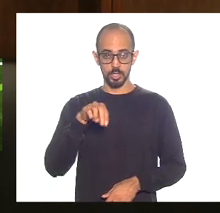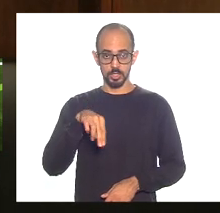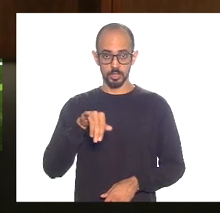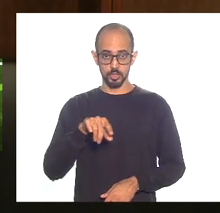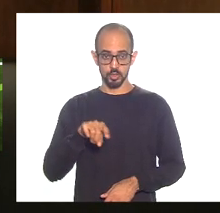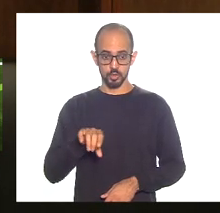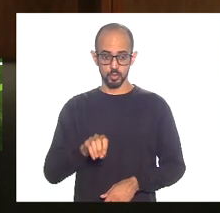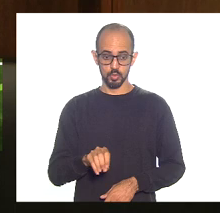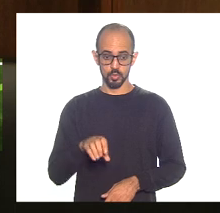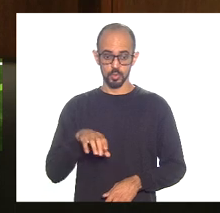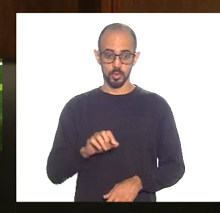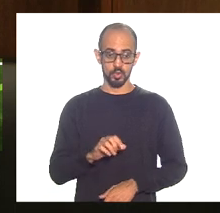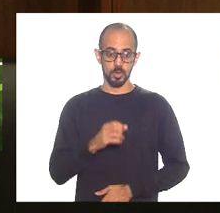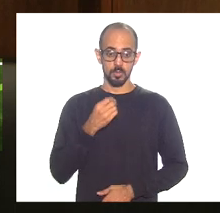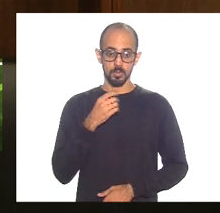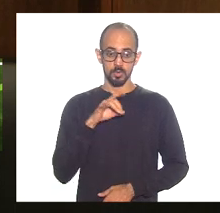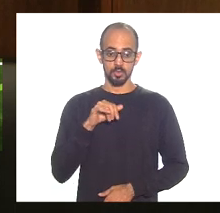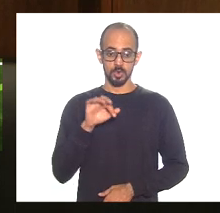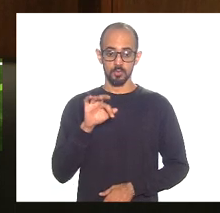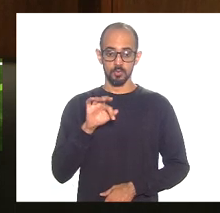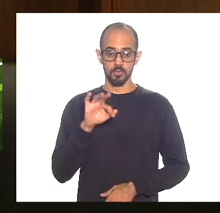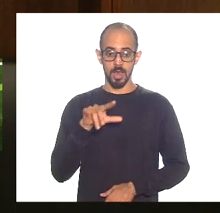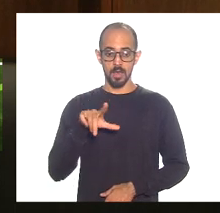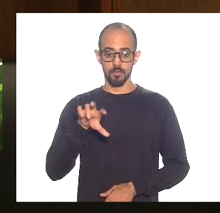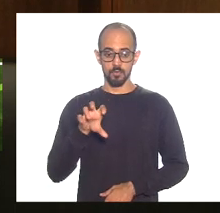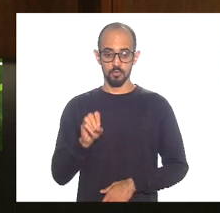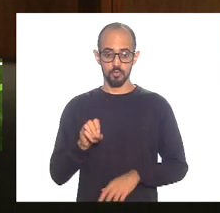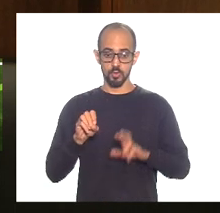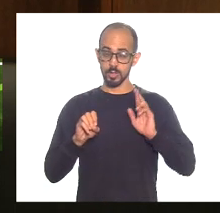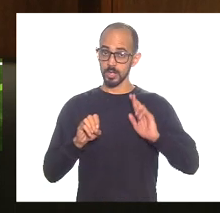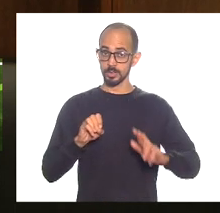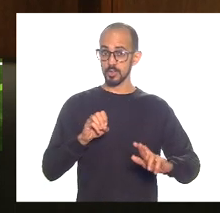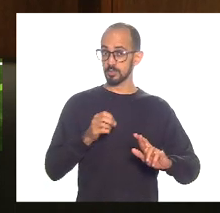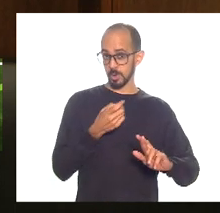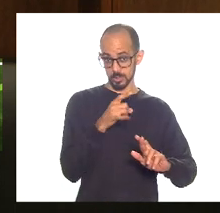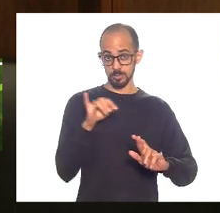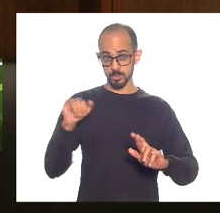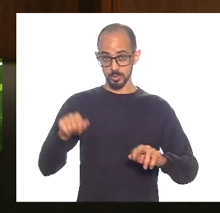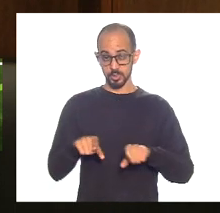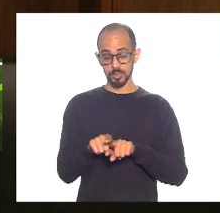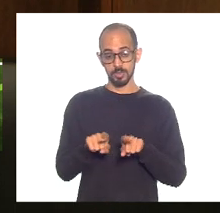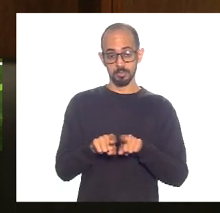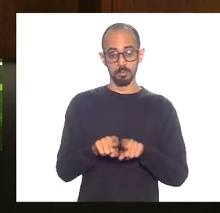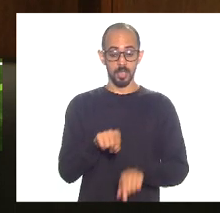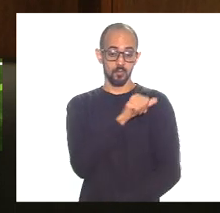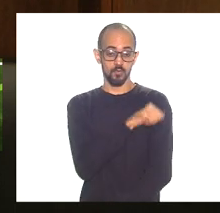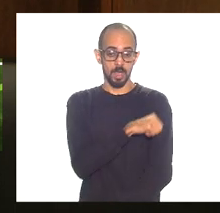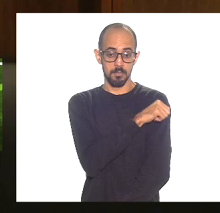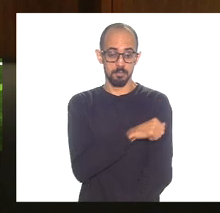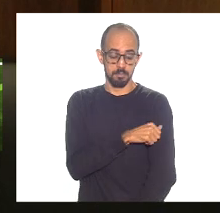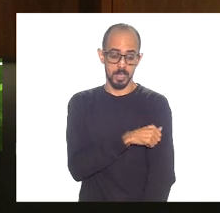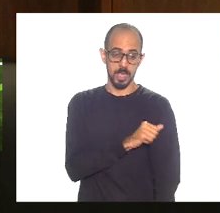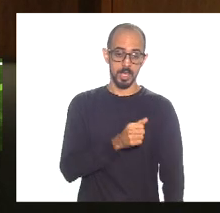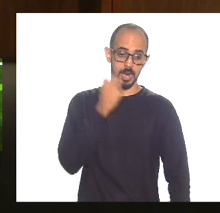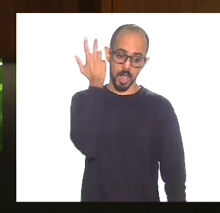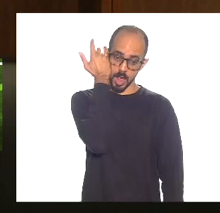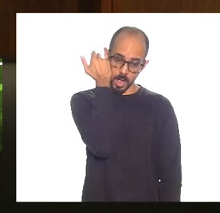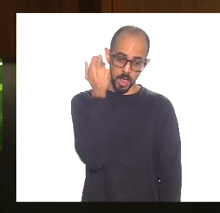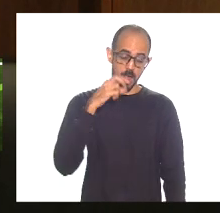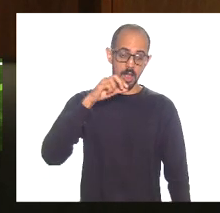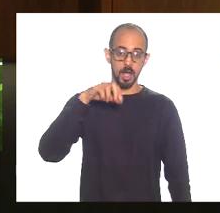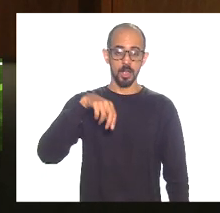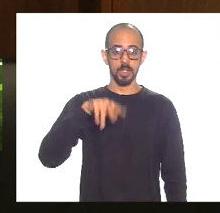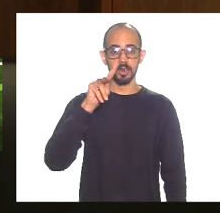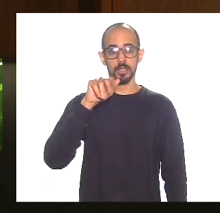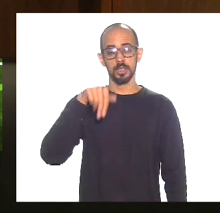dia. Bom dia. Flávio, Bom dia, presidente. Eleomar, Valdeque, enfermeira, Wellington, Kinoploch,